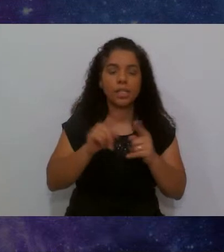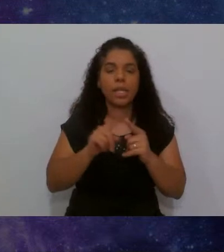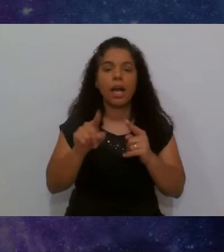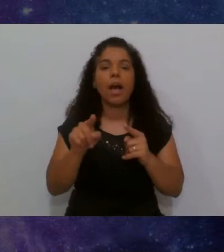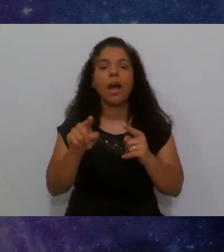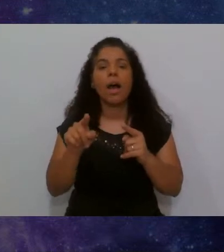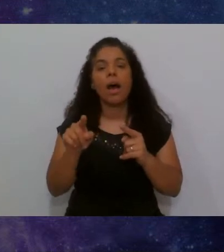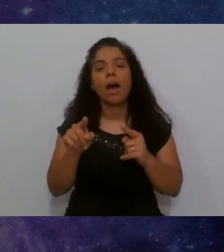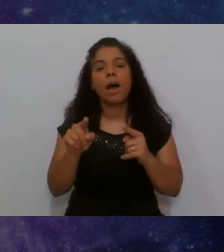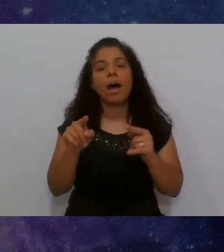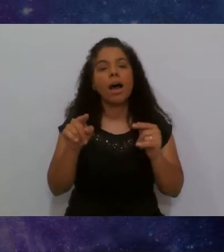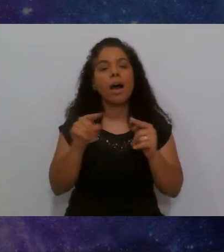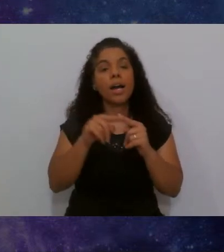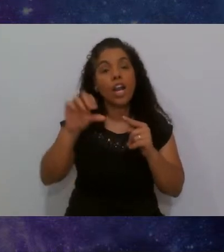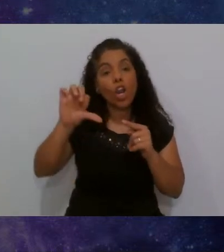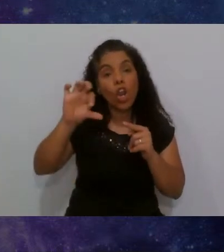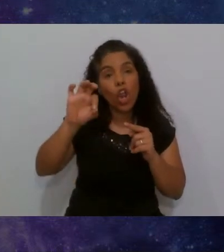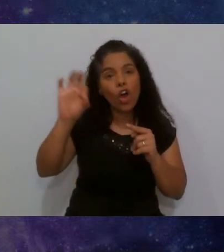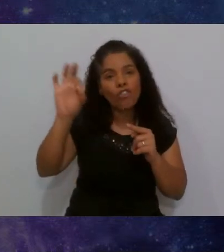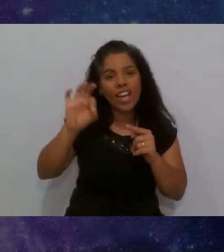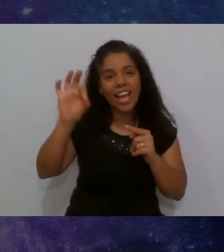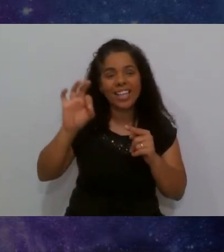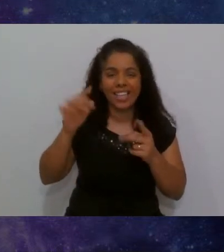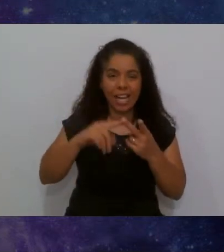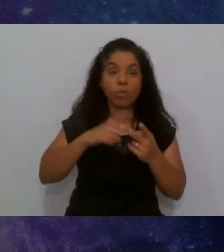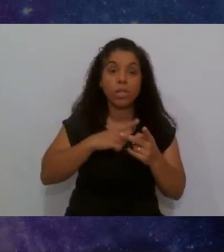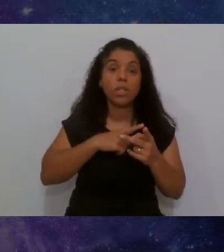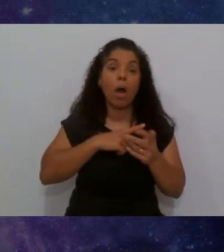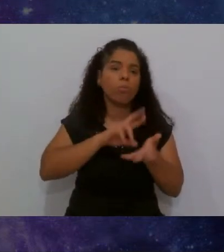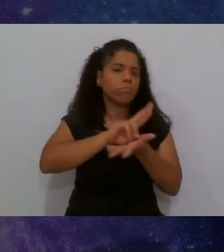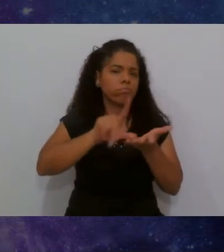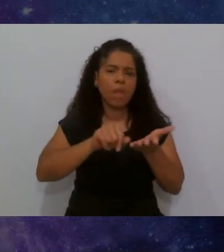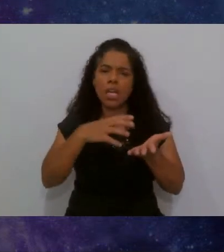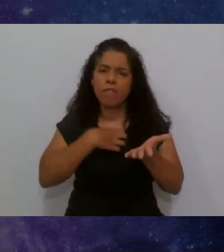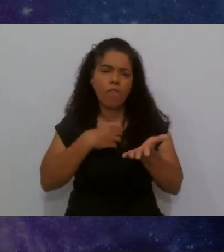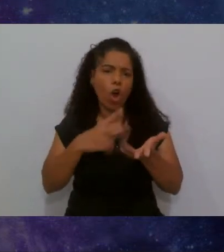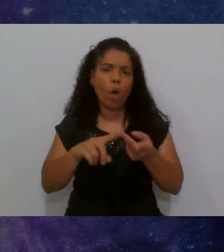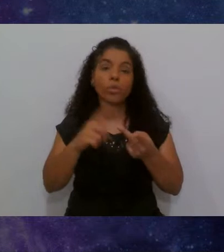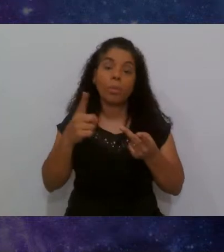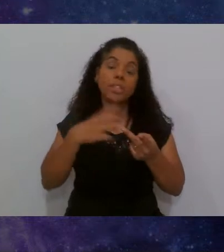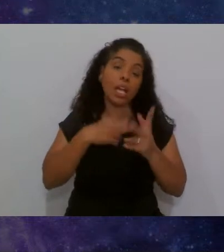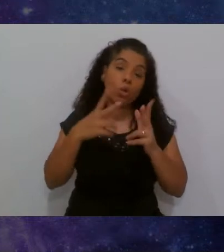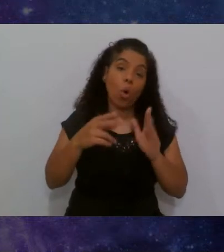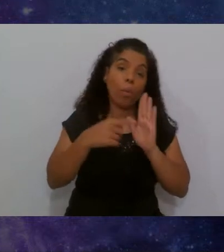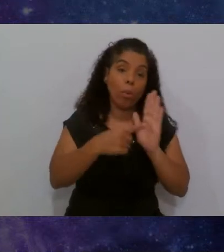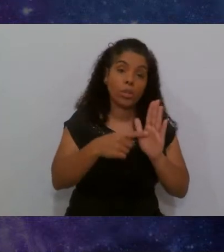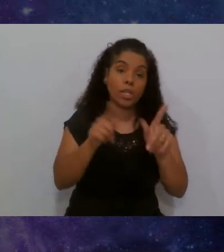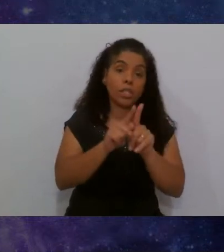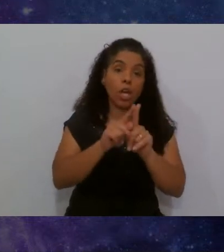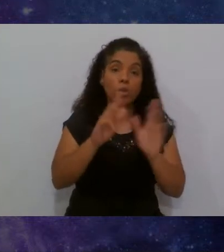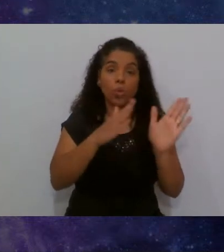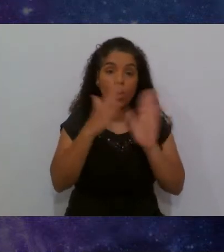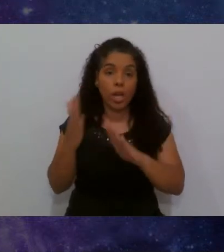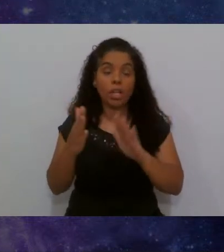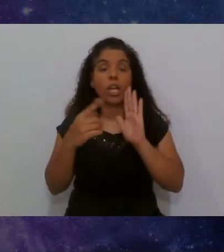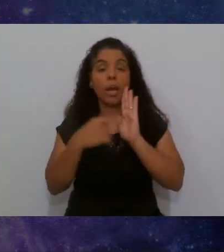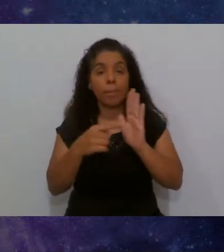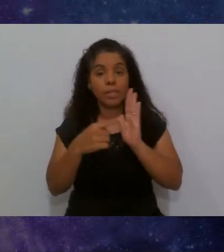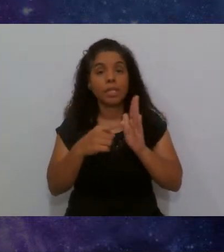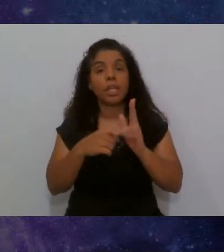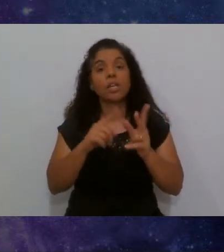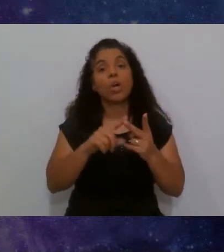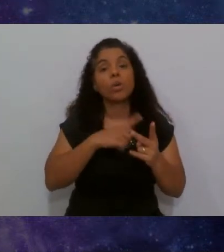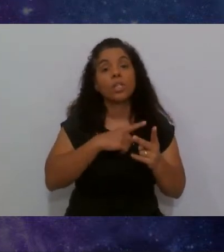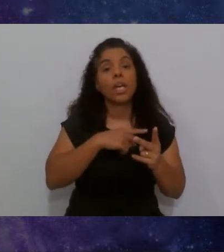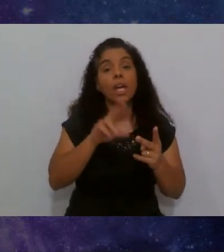linha dos 90 graus então existe N formas uma delas é como eu mostrei durante a apresentação que